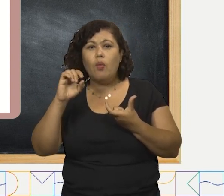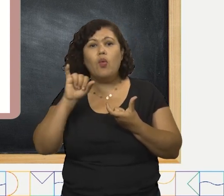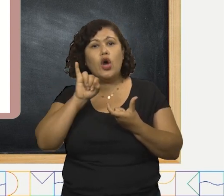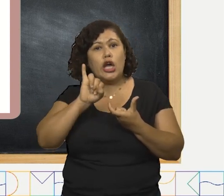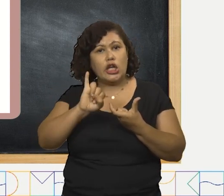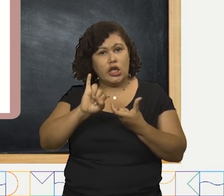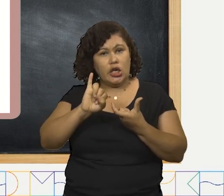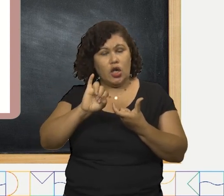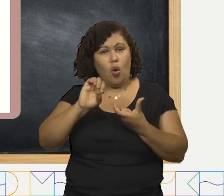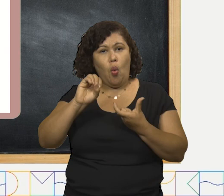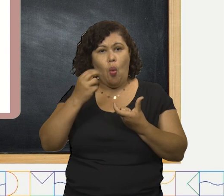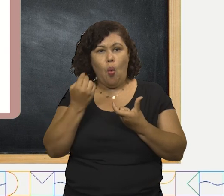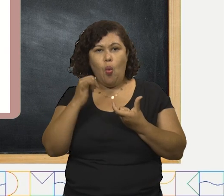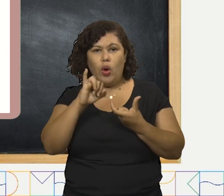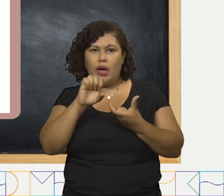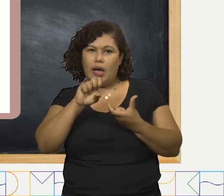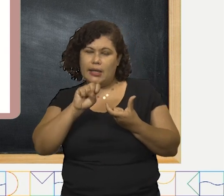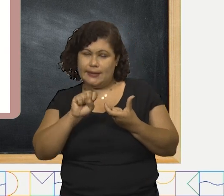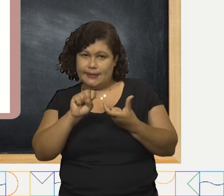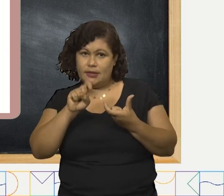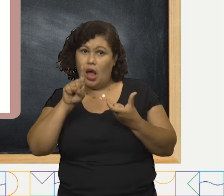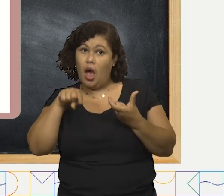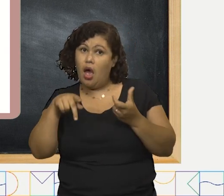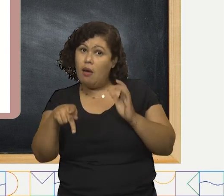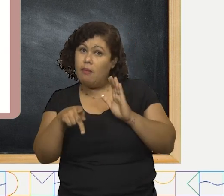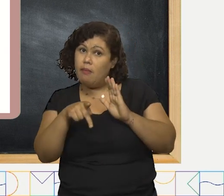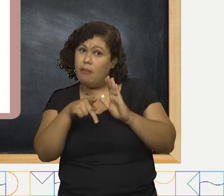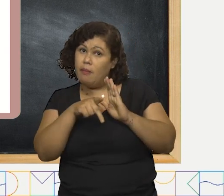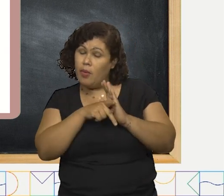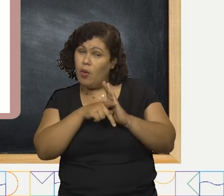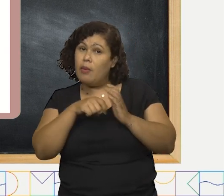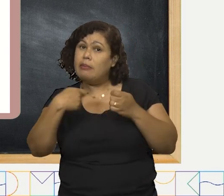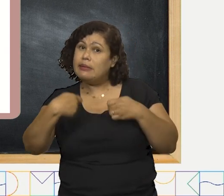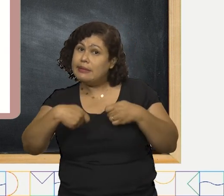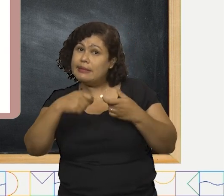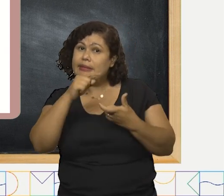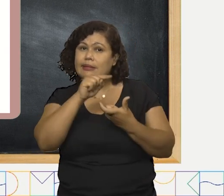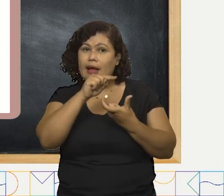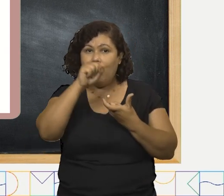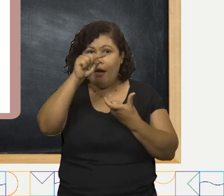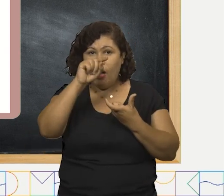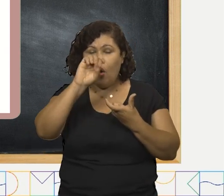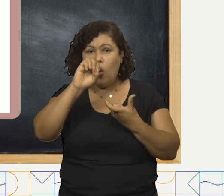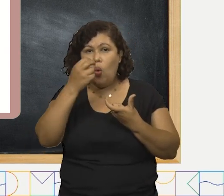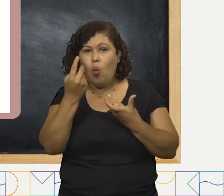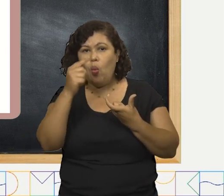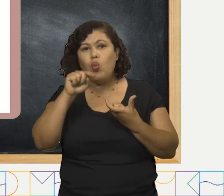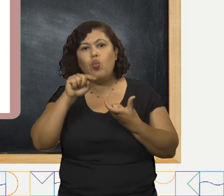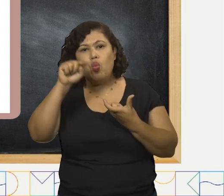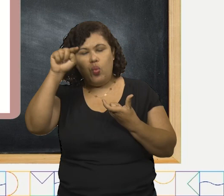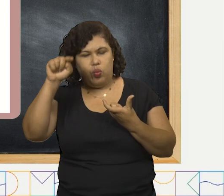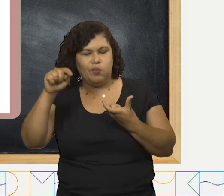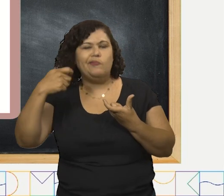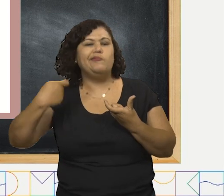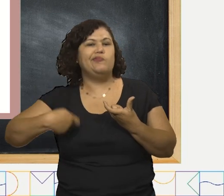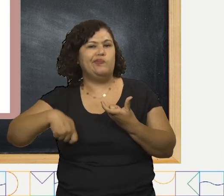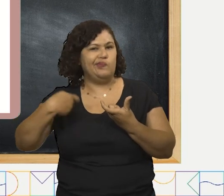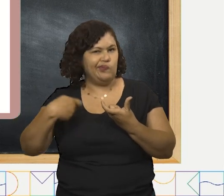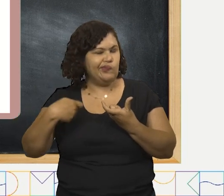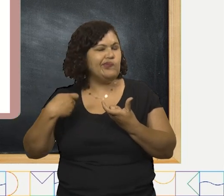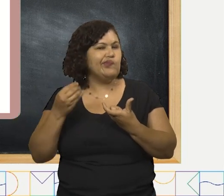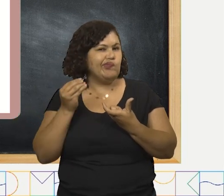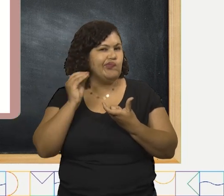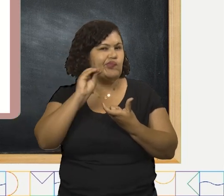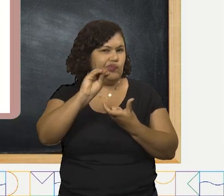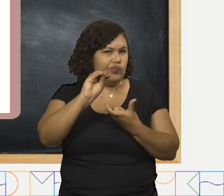ou Is, são acentuadas ou com acento agudo ou com